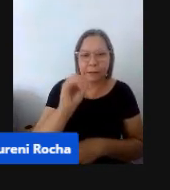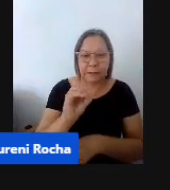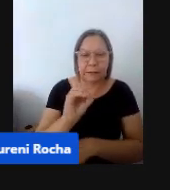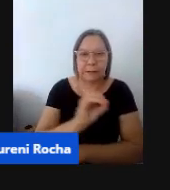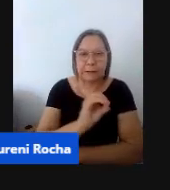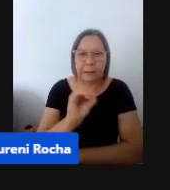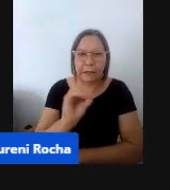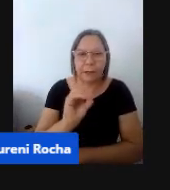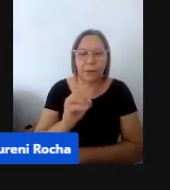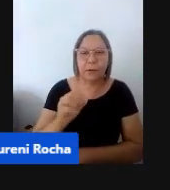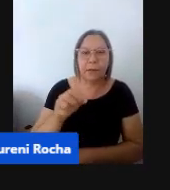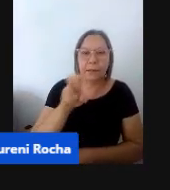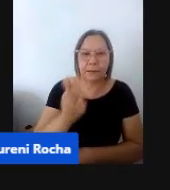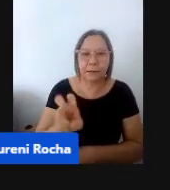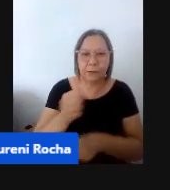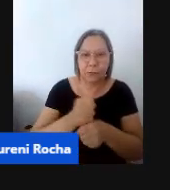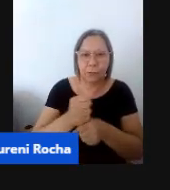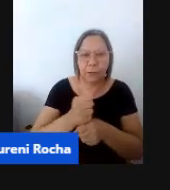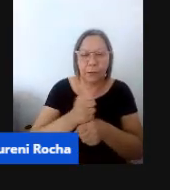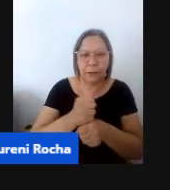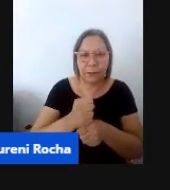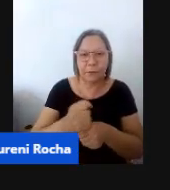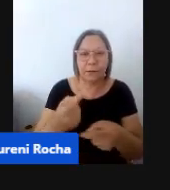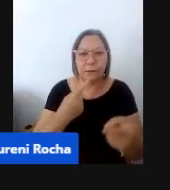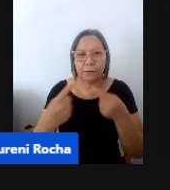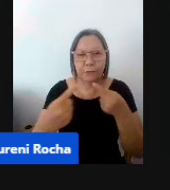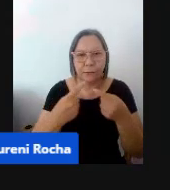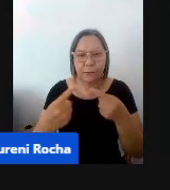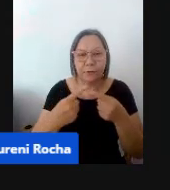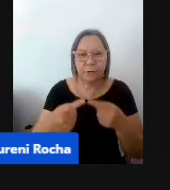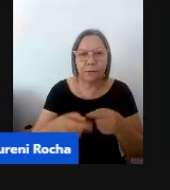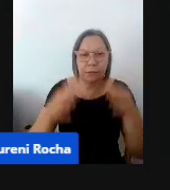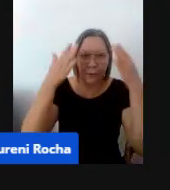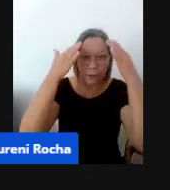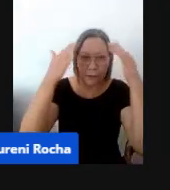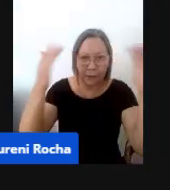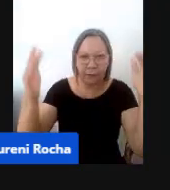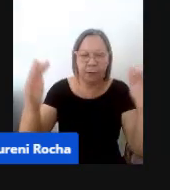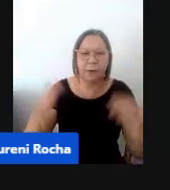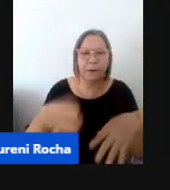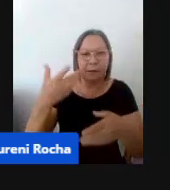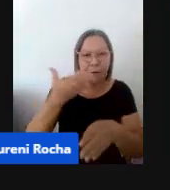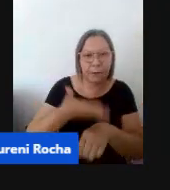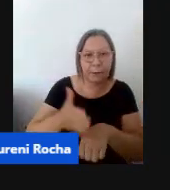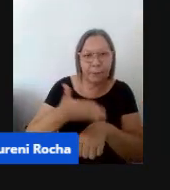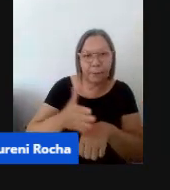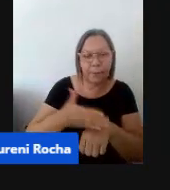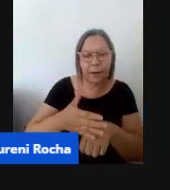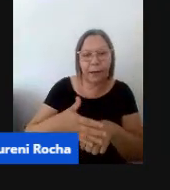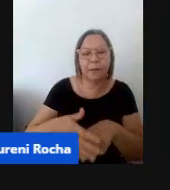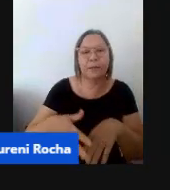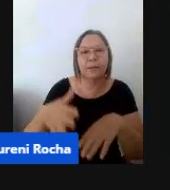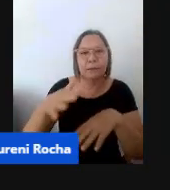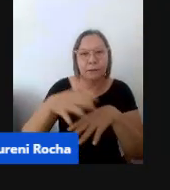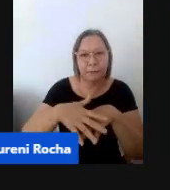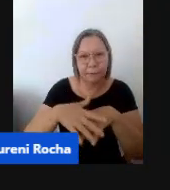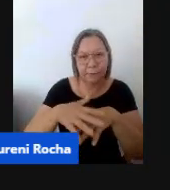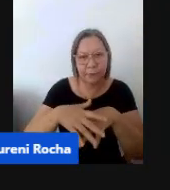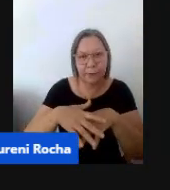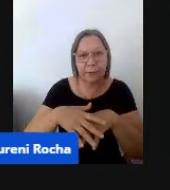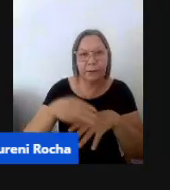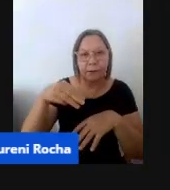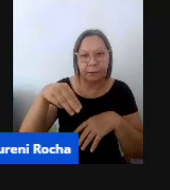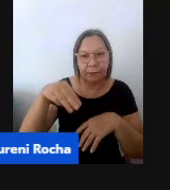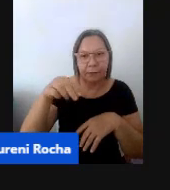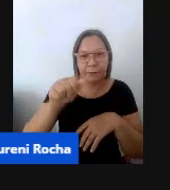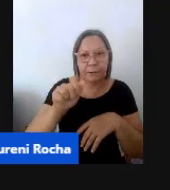aspectos teóricos e práticos acerca do trabalho com a linguagem matemática, seja no contexto de aulas remotas, ou seja no